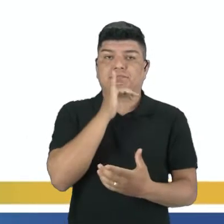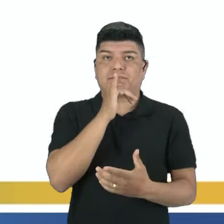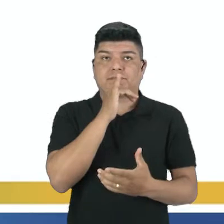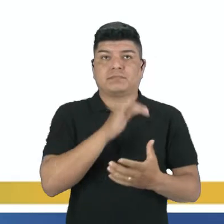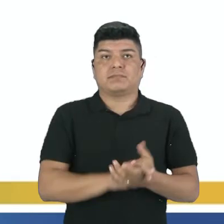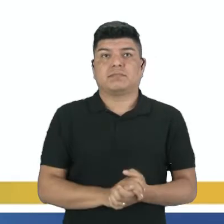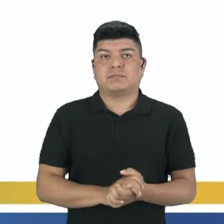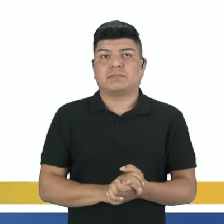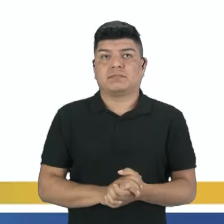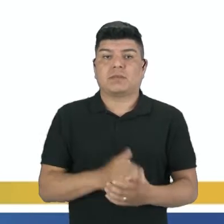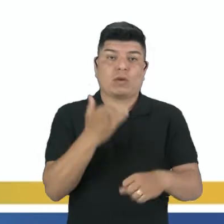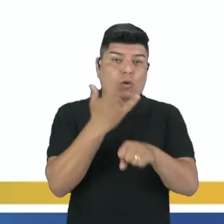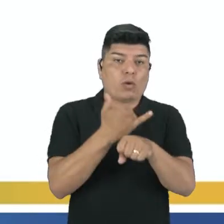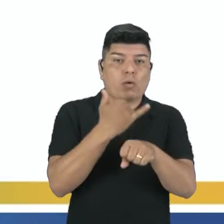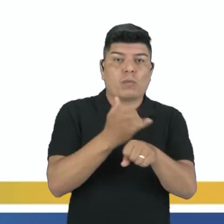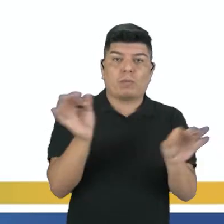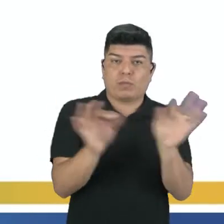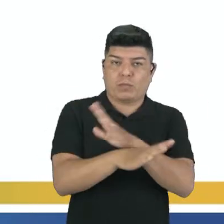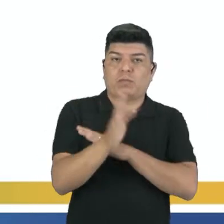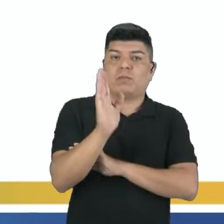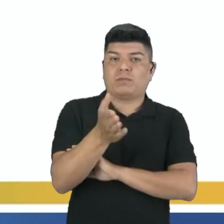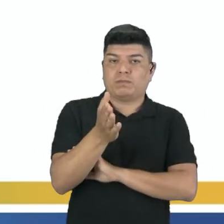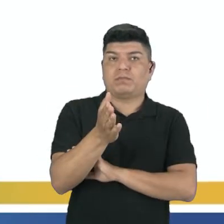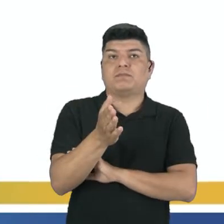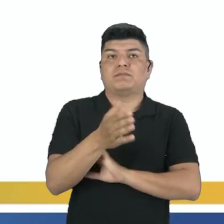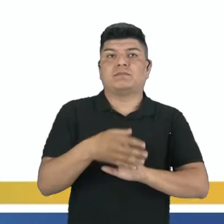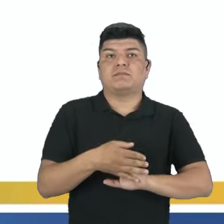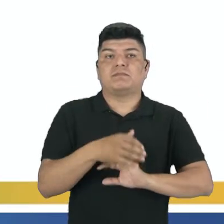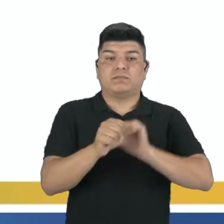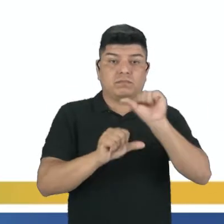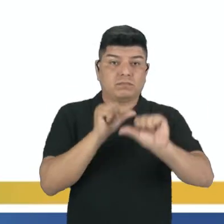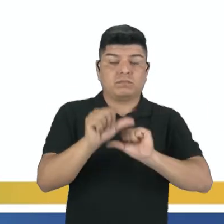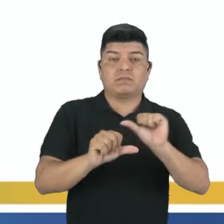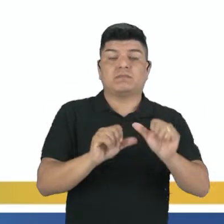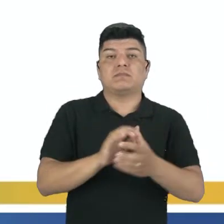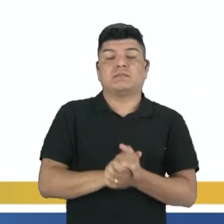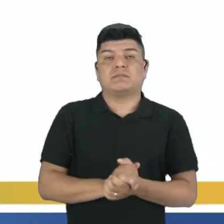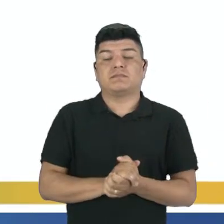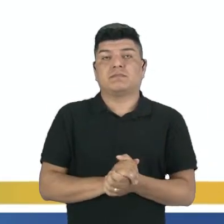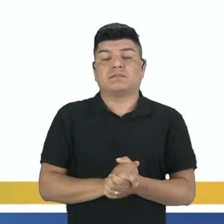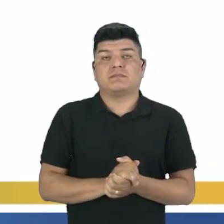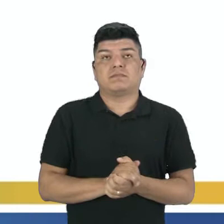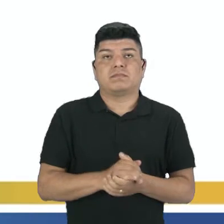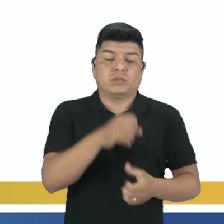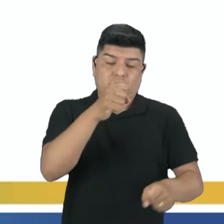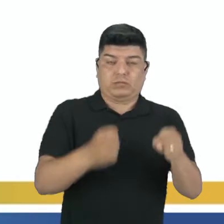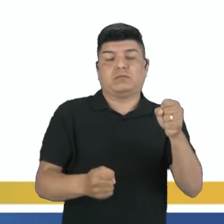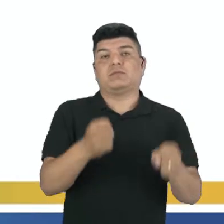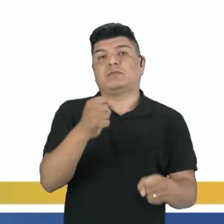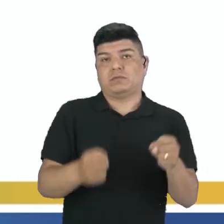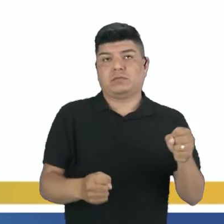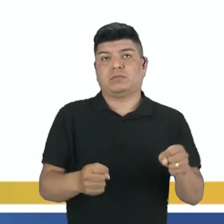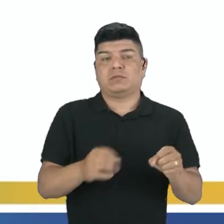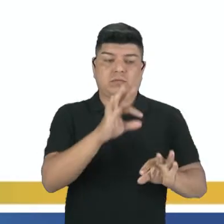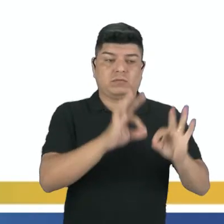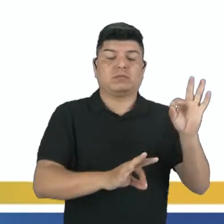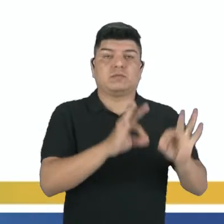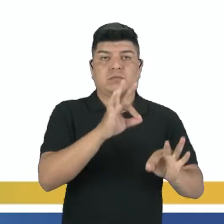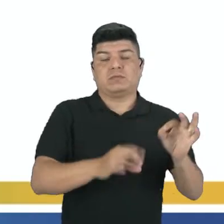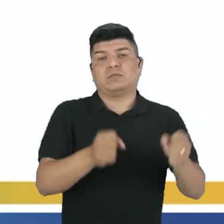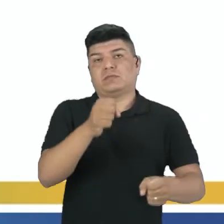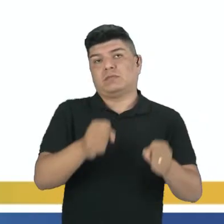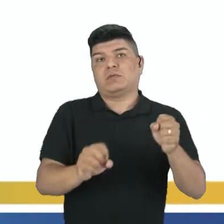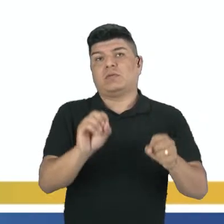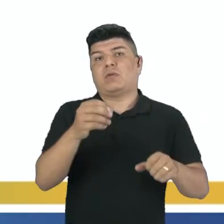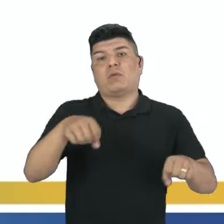os metais, já pronto, né? E transforma aí num automóvel. Confecciona um automóvel,